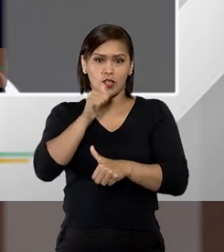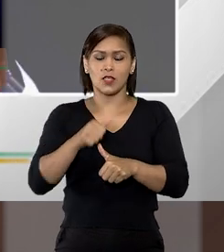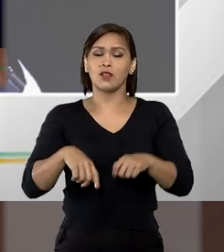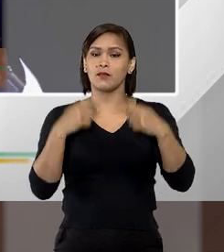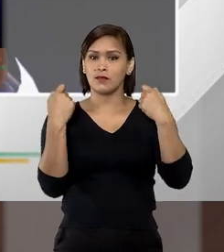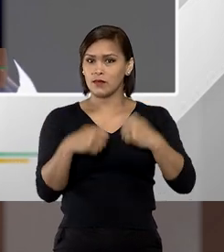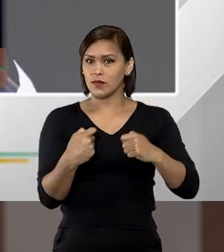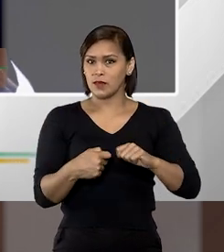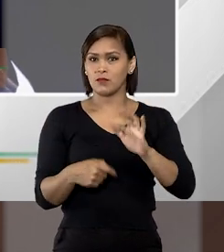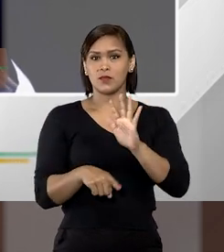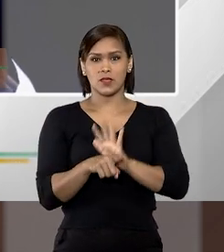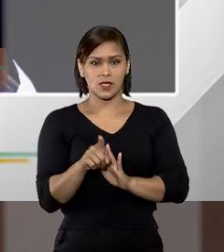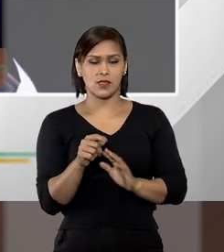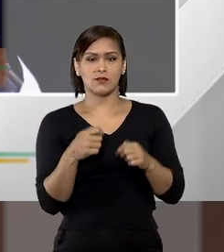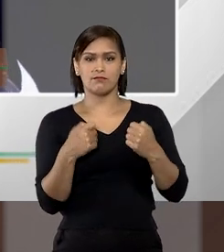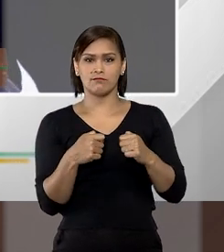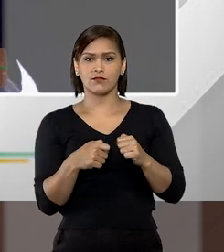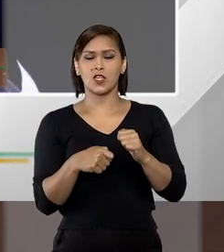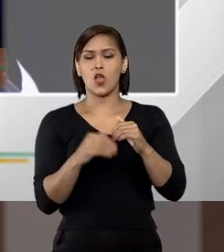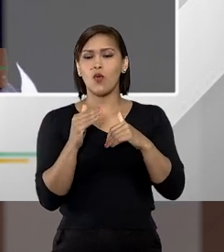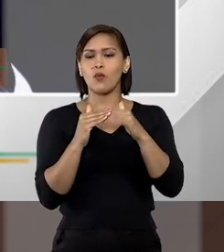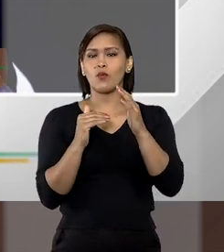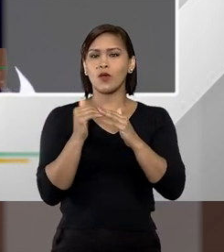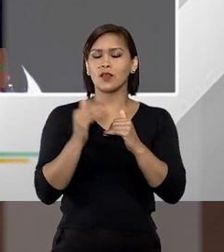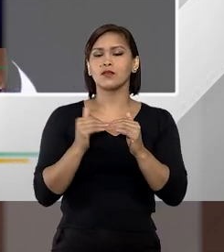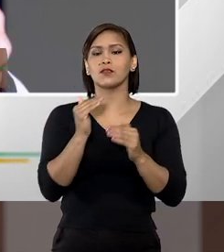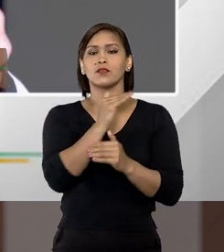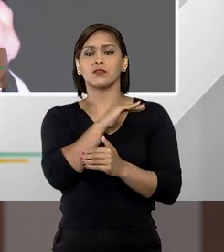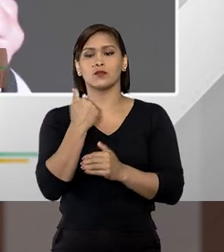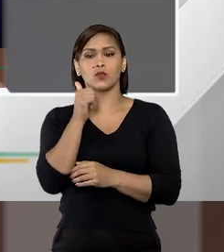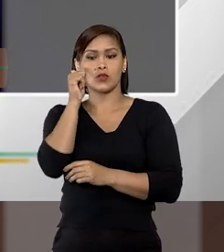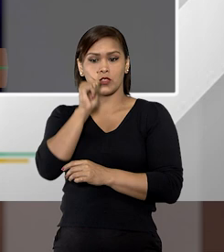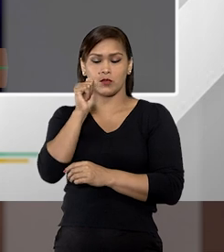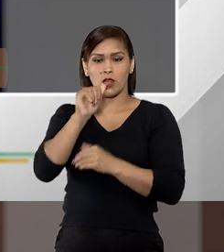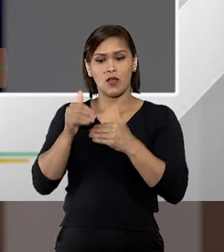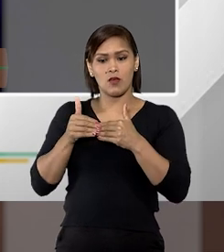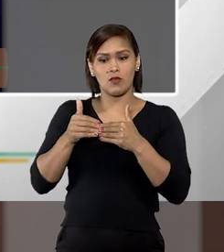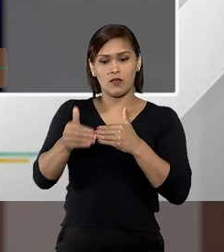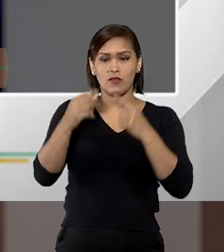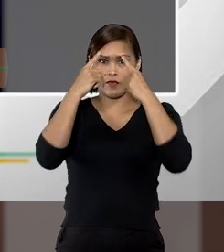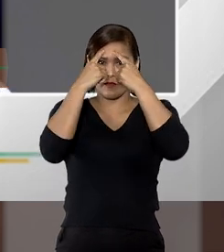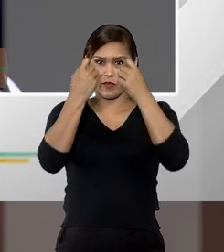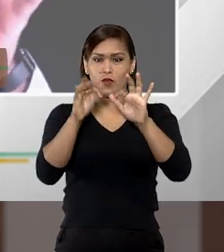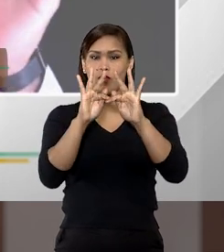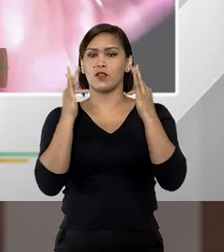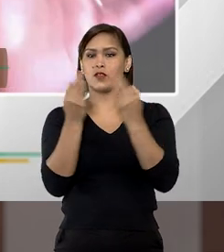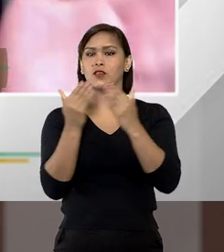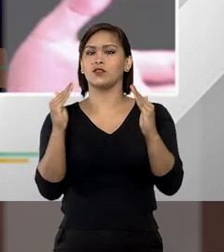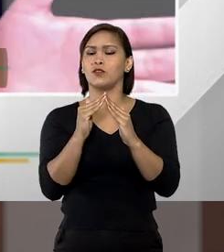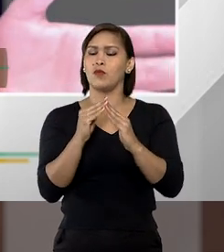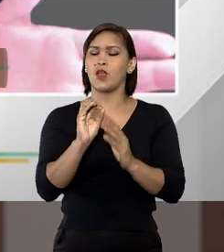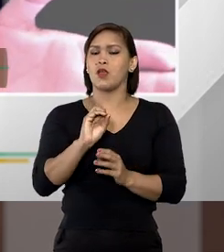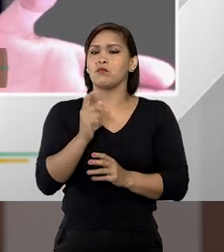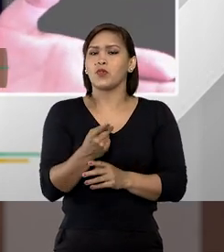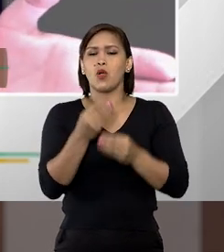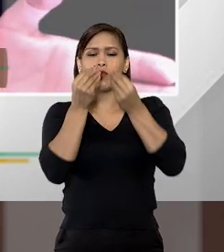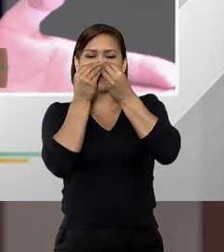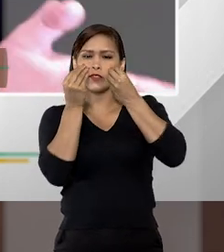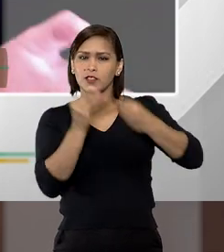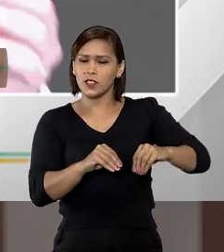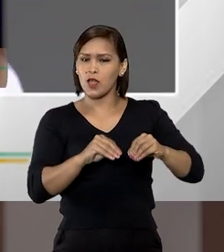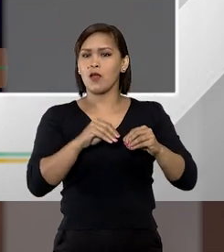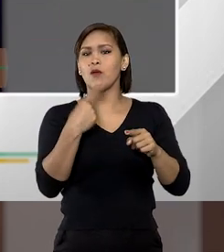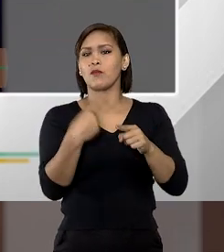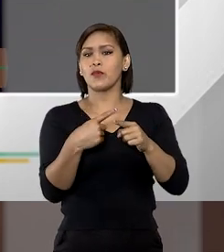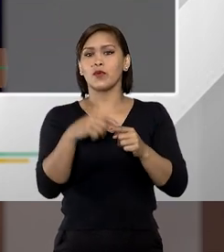a necessidade de se qualificar as mortes de mulheres decorrentes de violência doméstica ou de menosprezo da